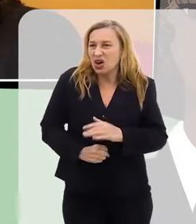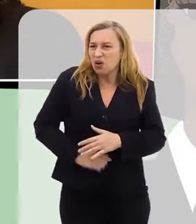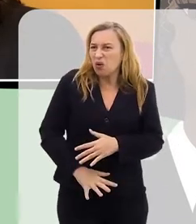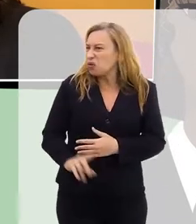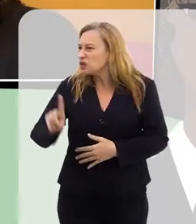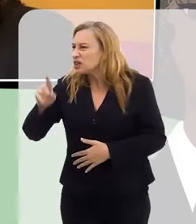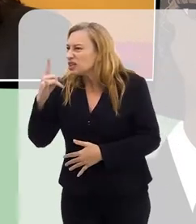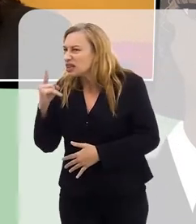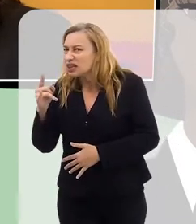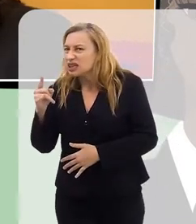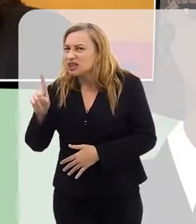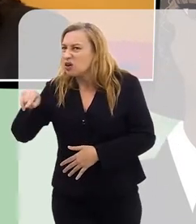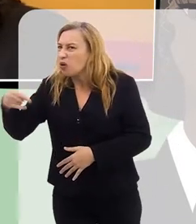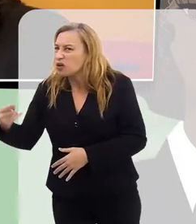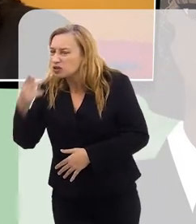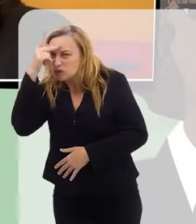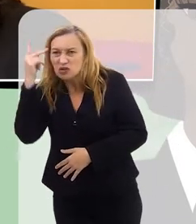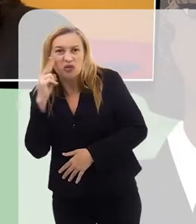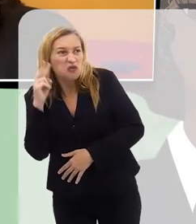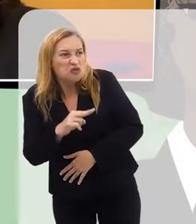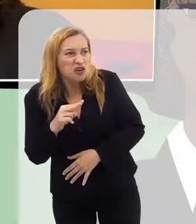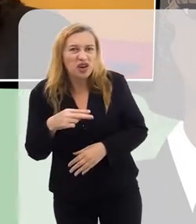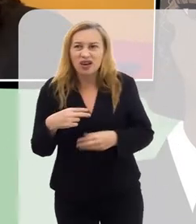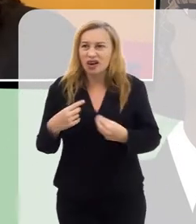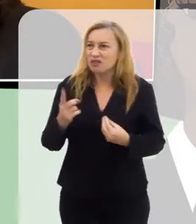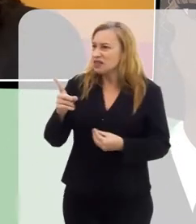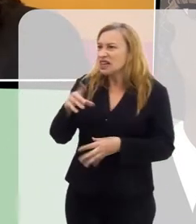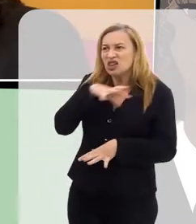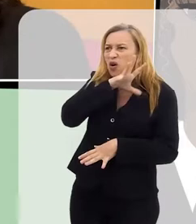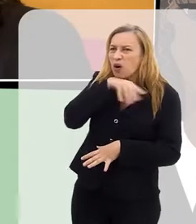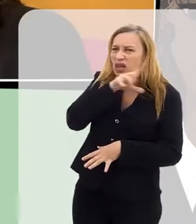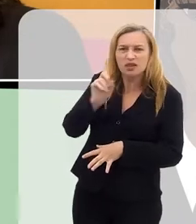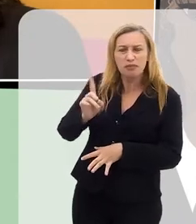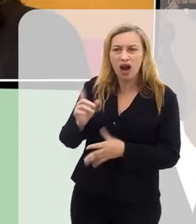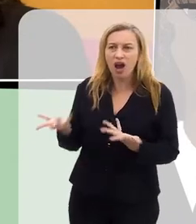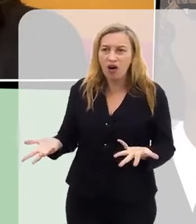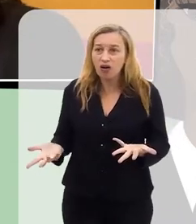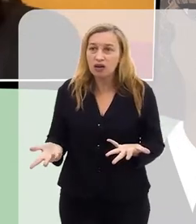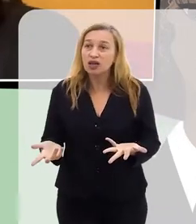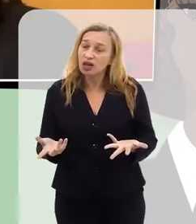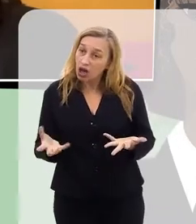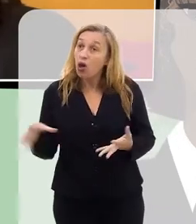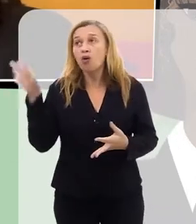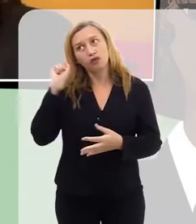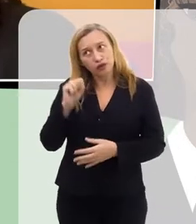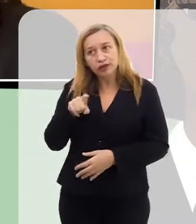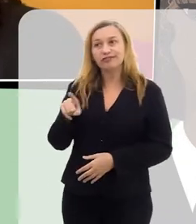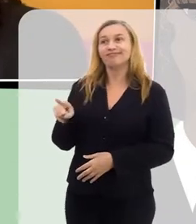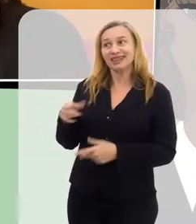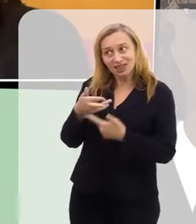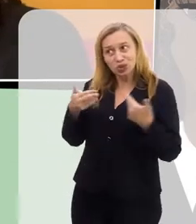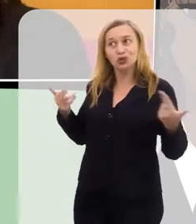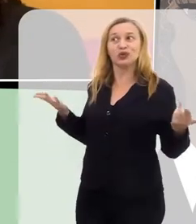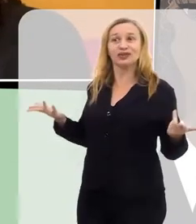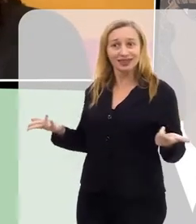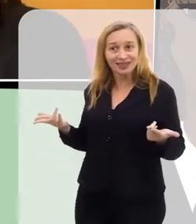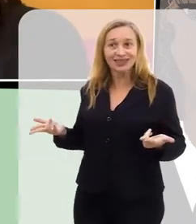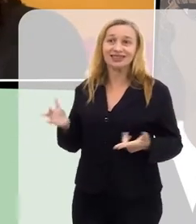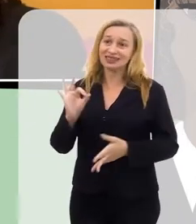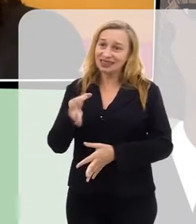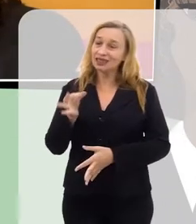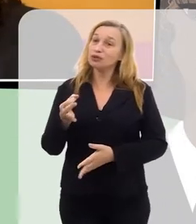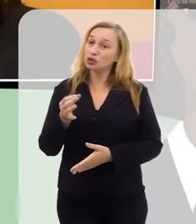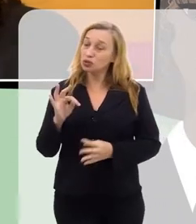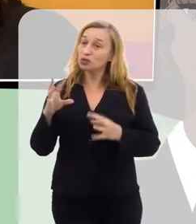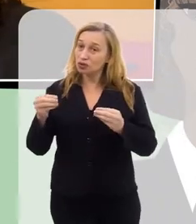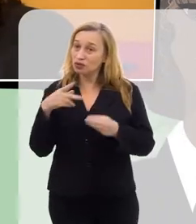frente de outras pessoas. Não tem por que ser assim, você não é um animal. Eu escutava exatamente isso que eu estou